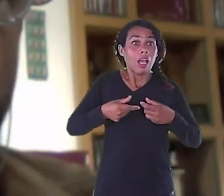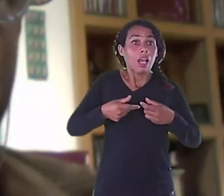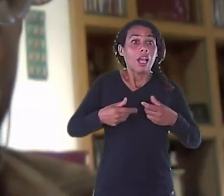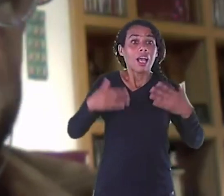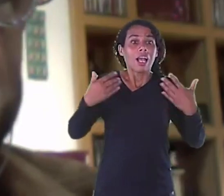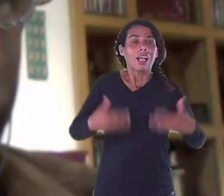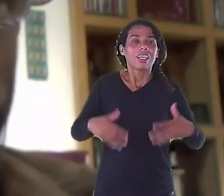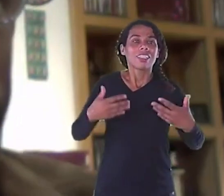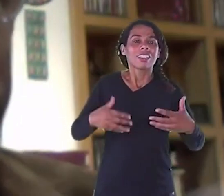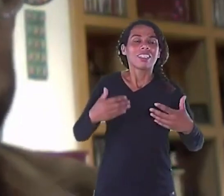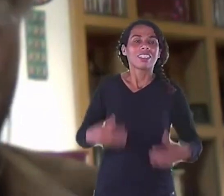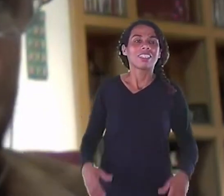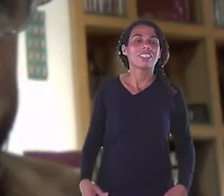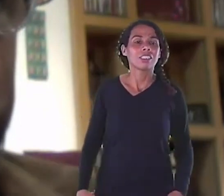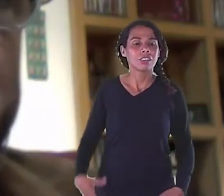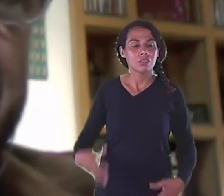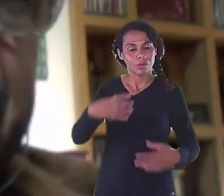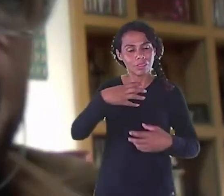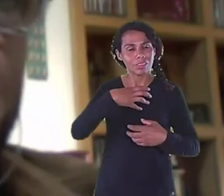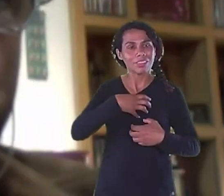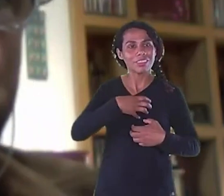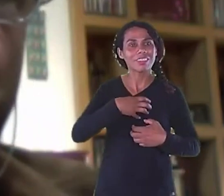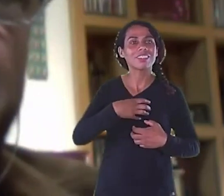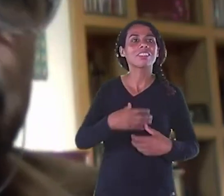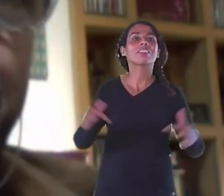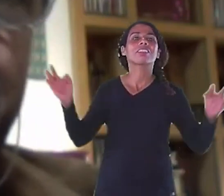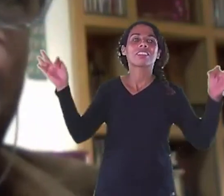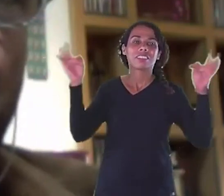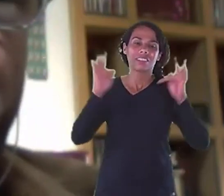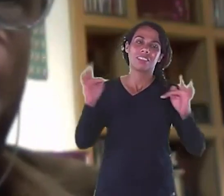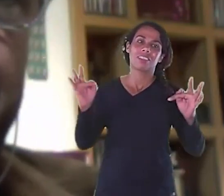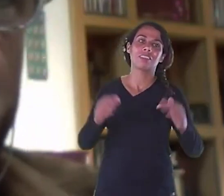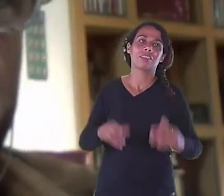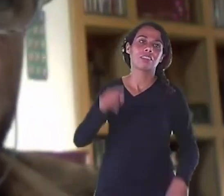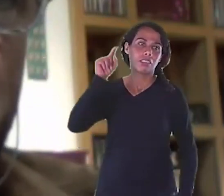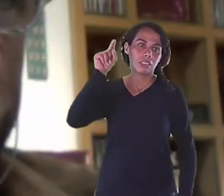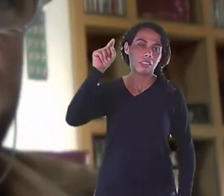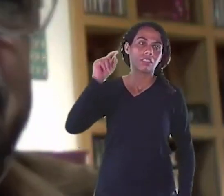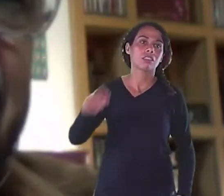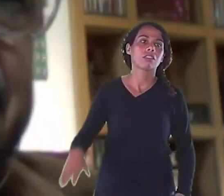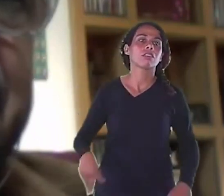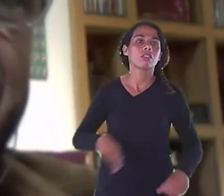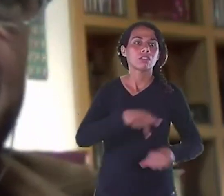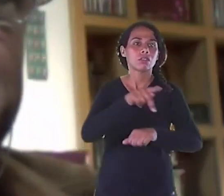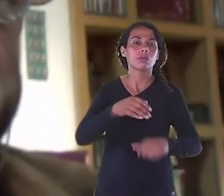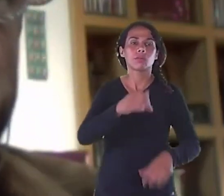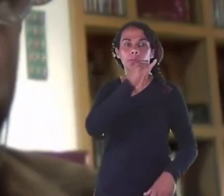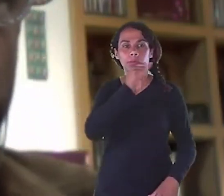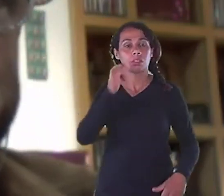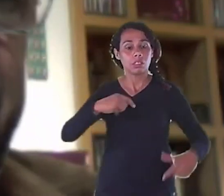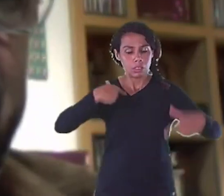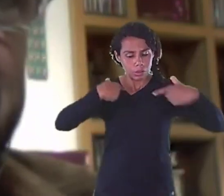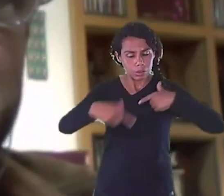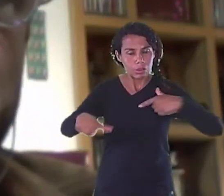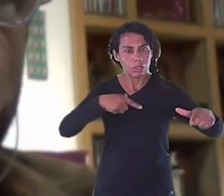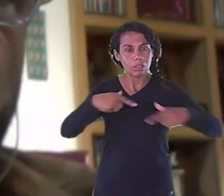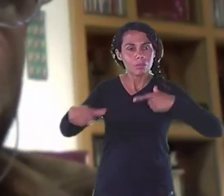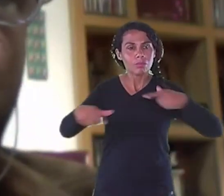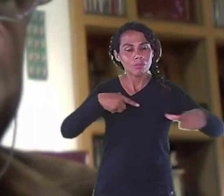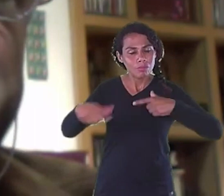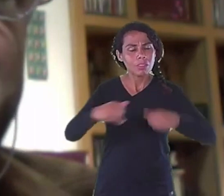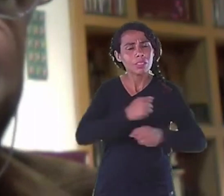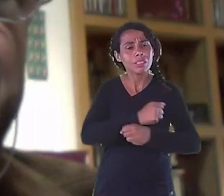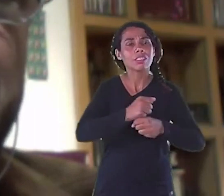Que vendo Essa minha ligação Com a Itália Os convênios Que eu promovi Entre as universidades Italianas E brasileiras